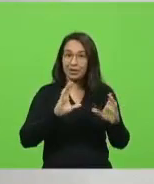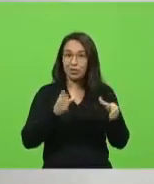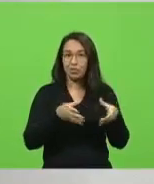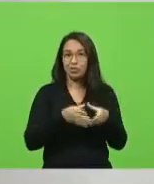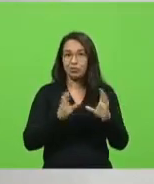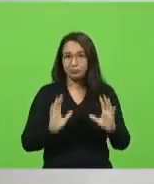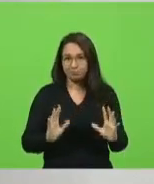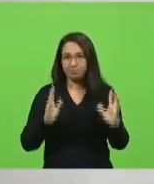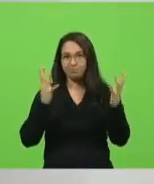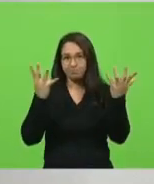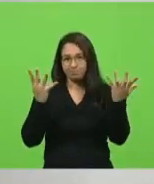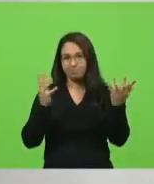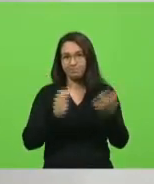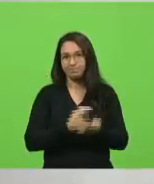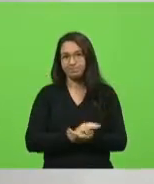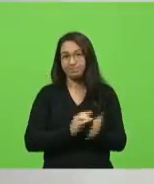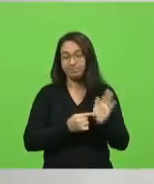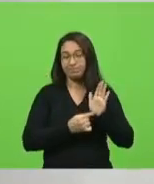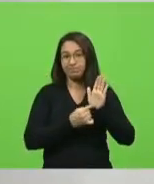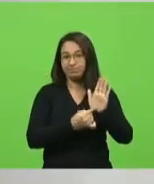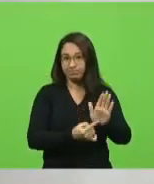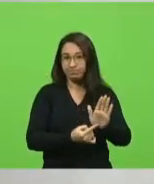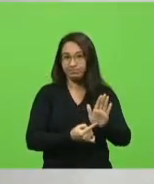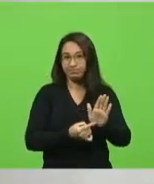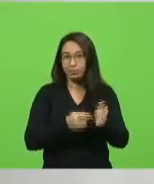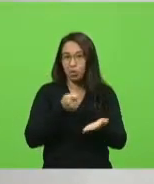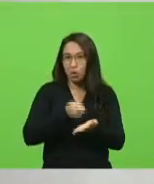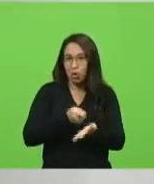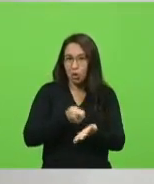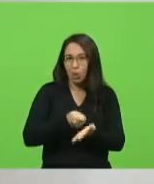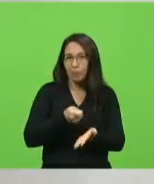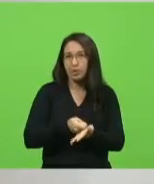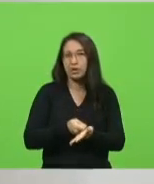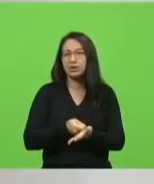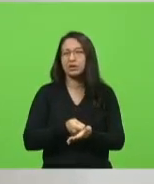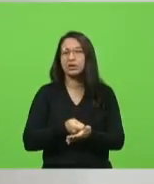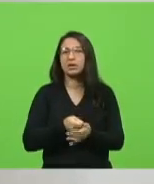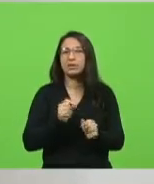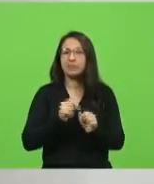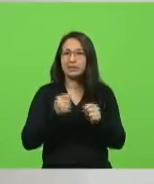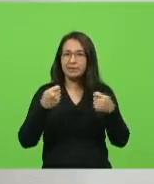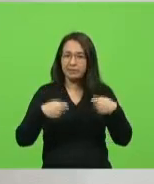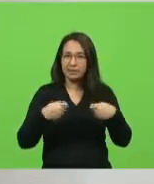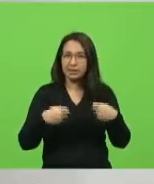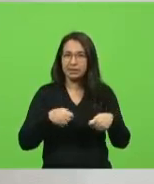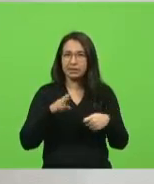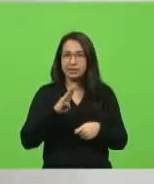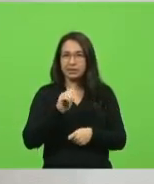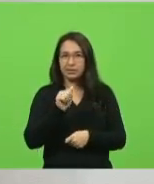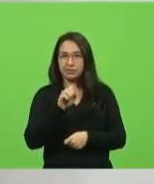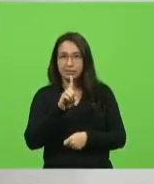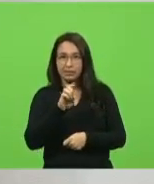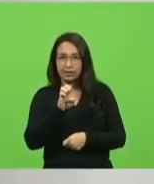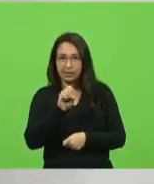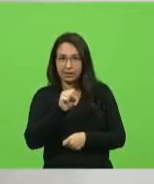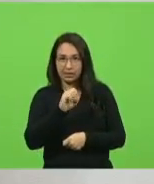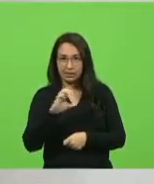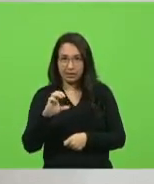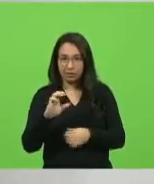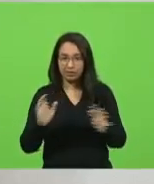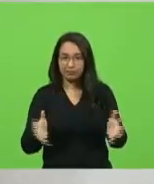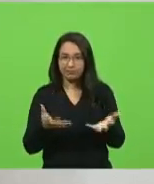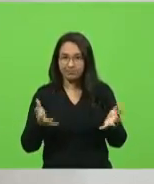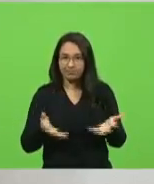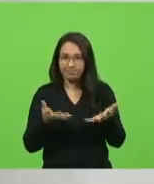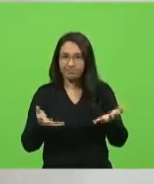indicação que a gente está fazendo, é essa cobrança que nós vamos fazer do Badesc, que é o Banco de Fomento de Santa Catarina e do